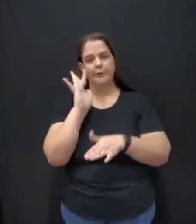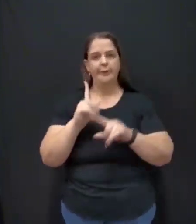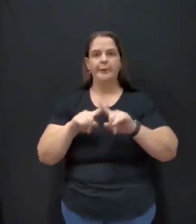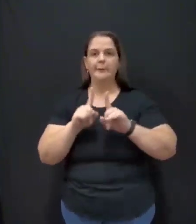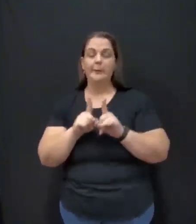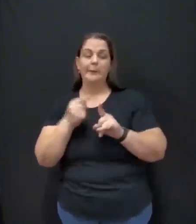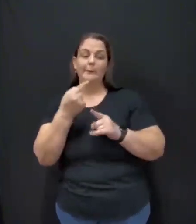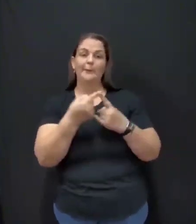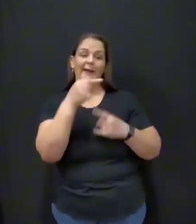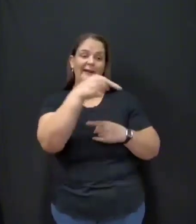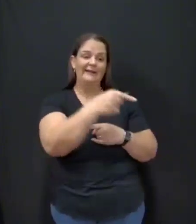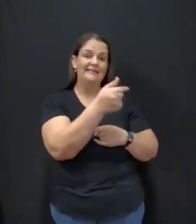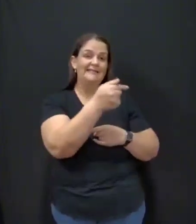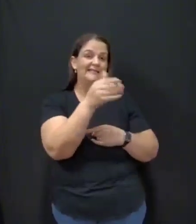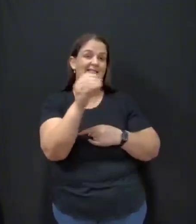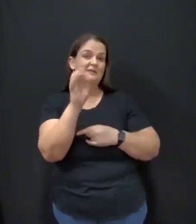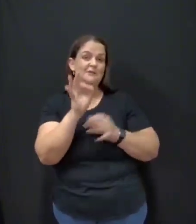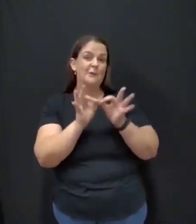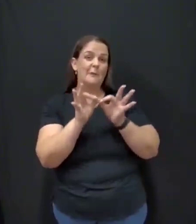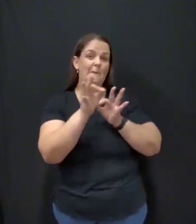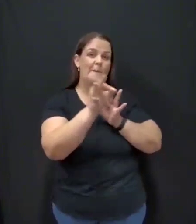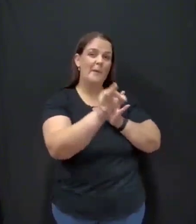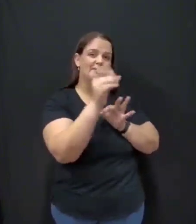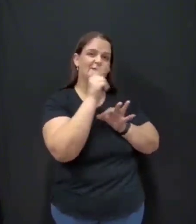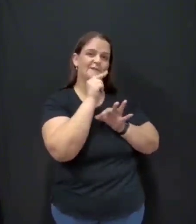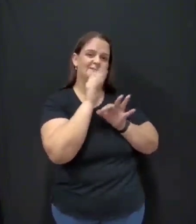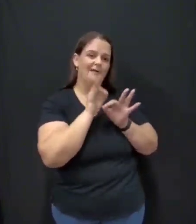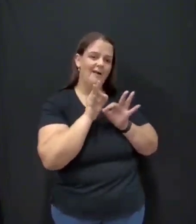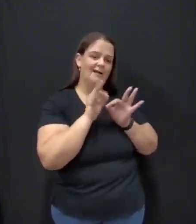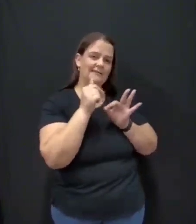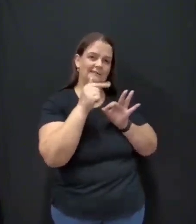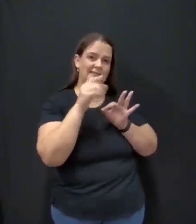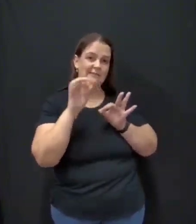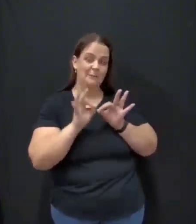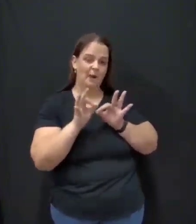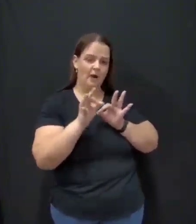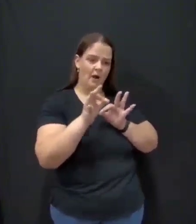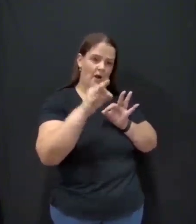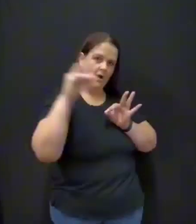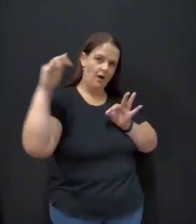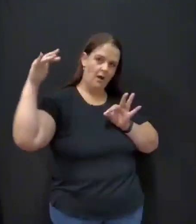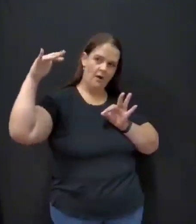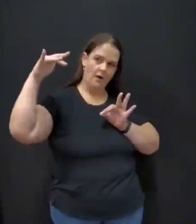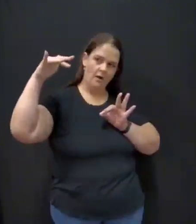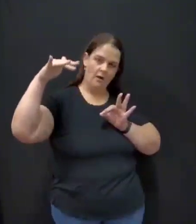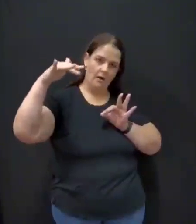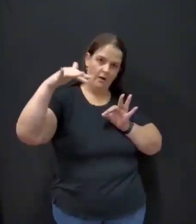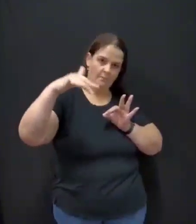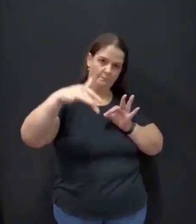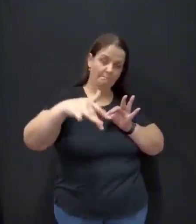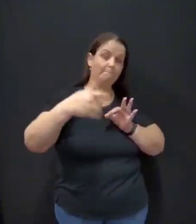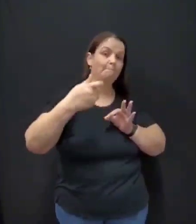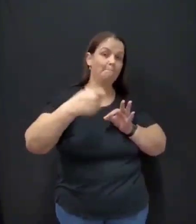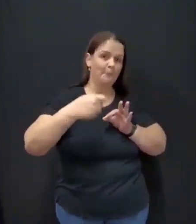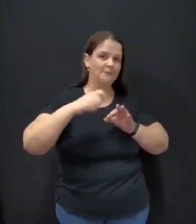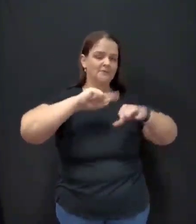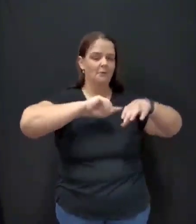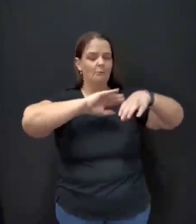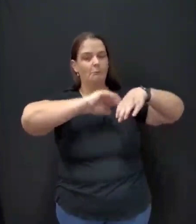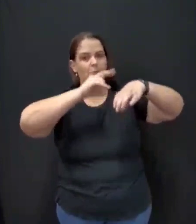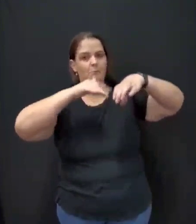metros de água que desce daqui do loteamento, e a parte que vem de lá tem que ter um bueiro.